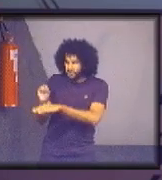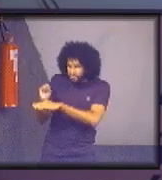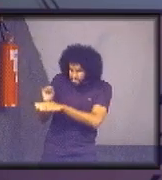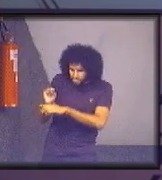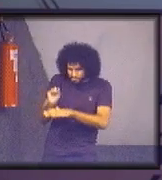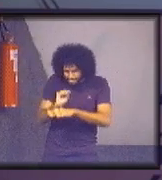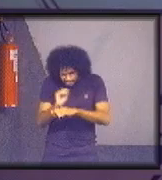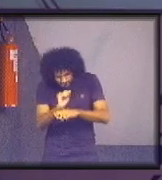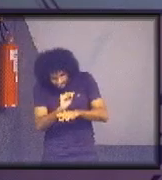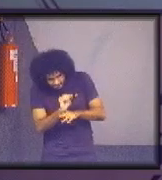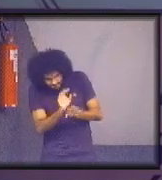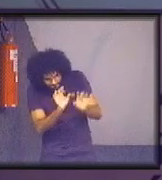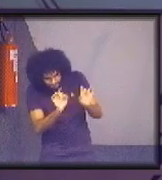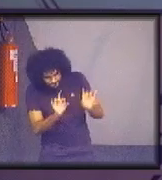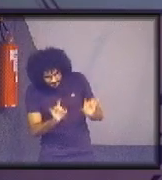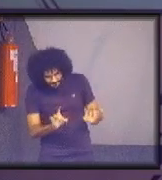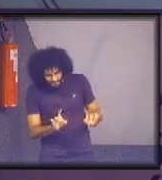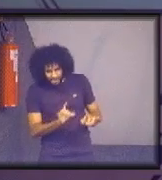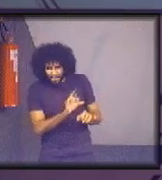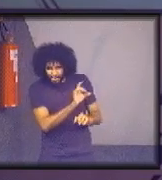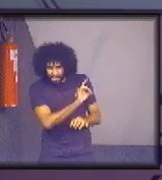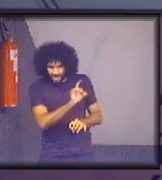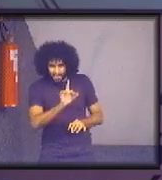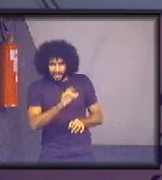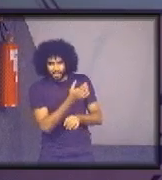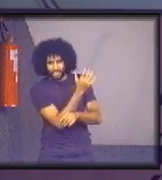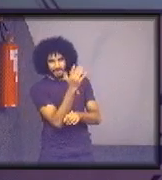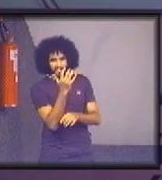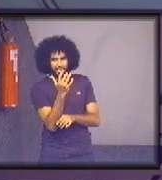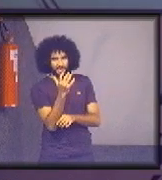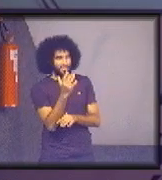delicadamente das plantas, passando mensagens para mim.